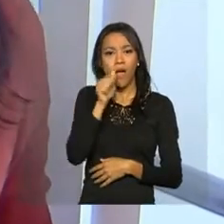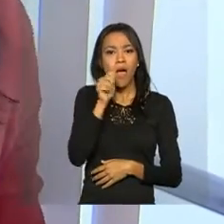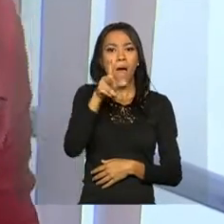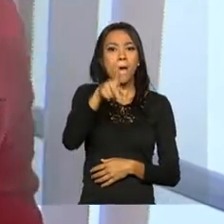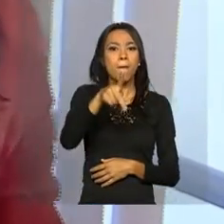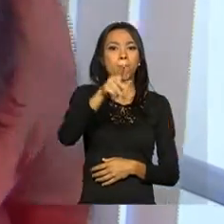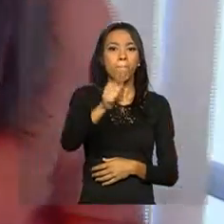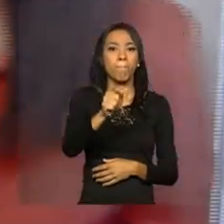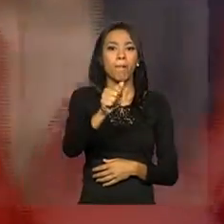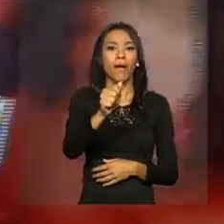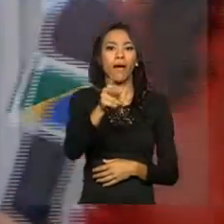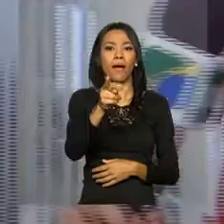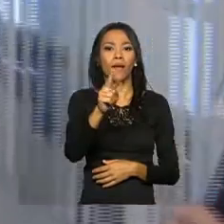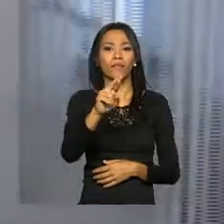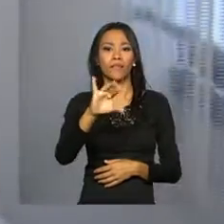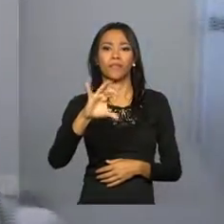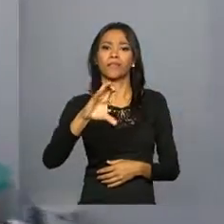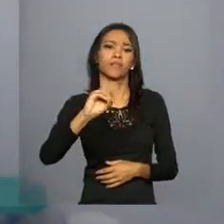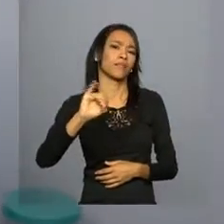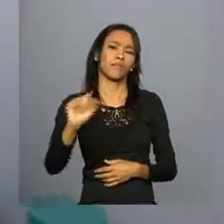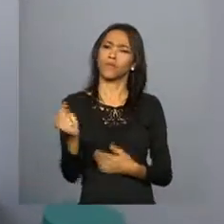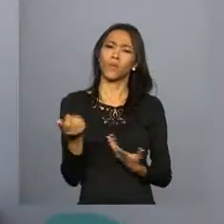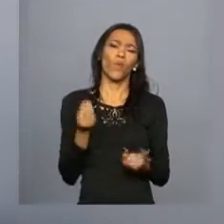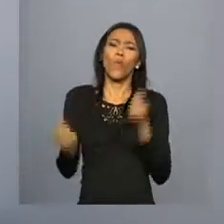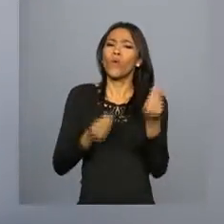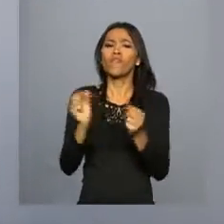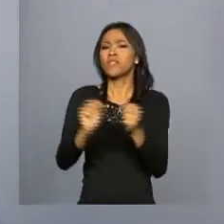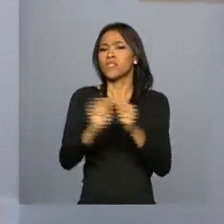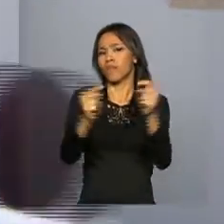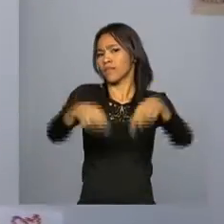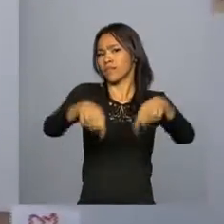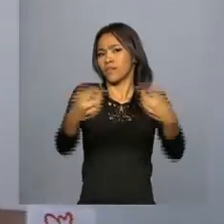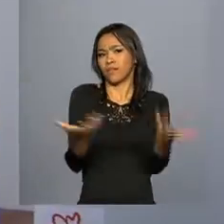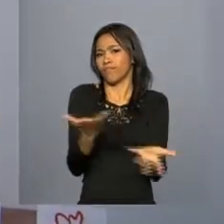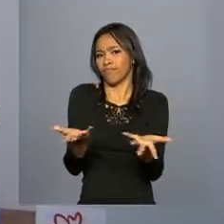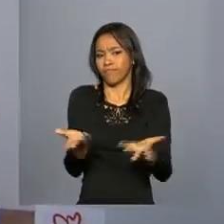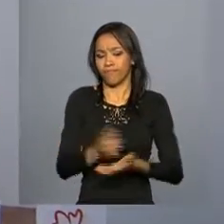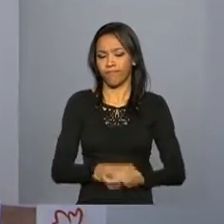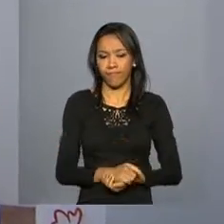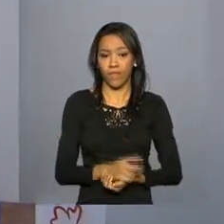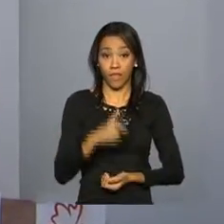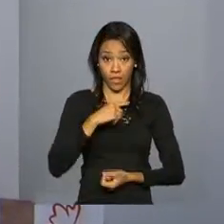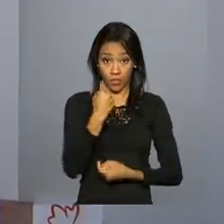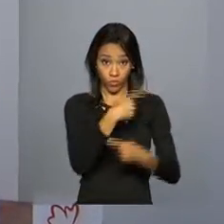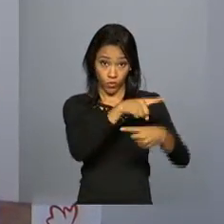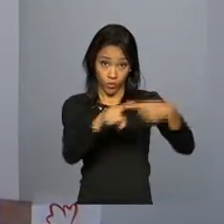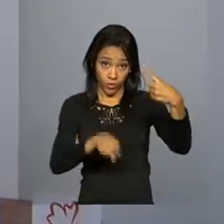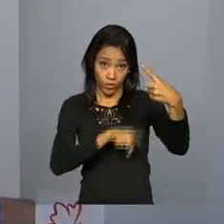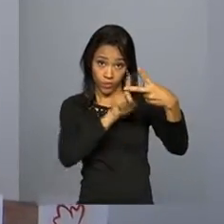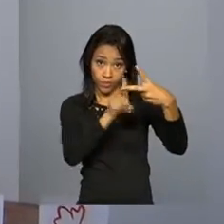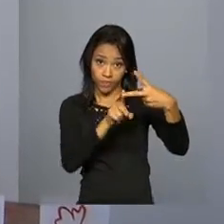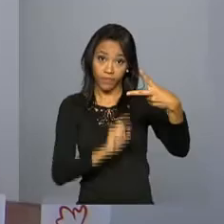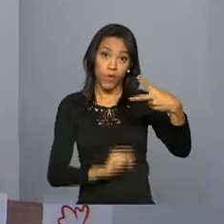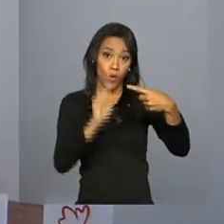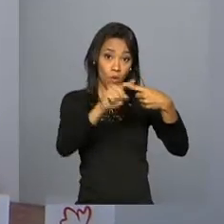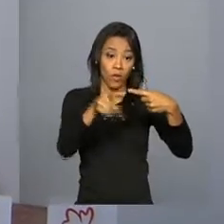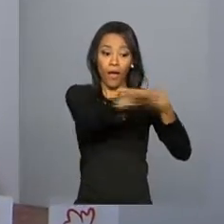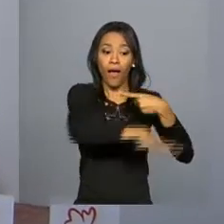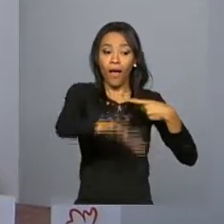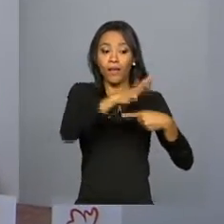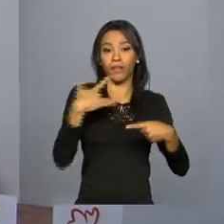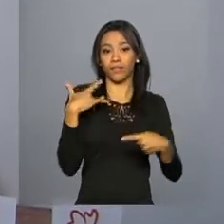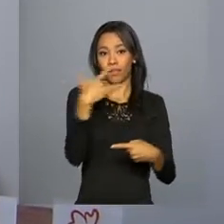a participação dela nesse programa. Patrícia, o que vocês produzem aqui no Diagene? Nós temos dois produtos. Um na área da saúde